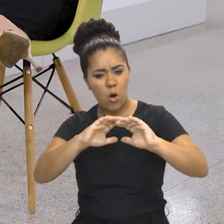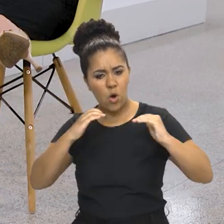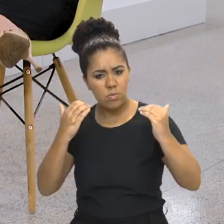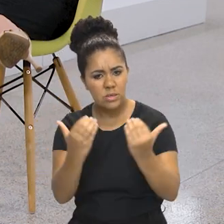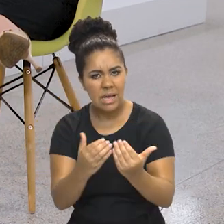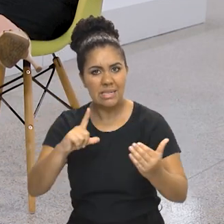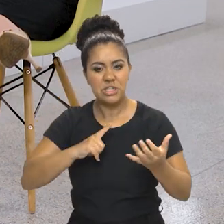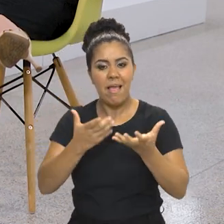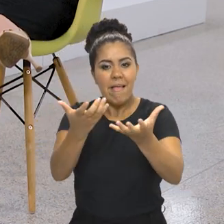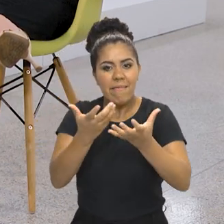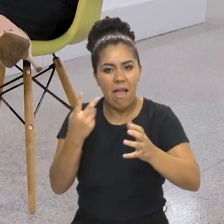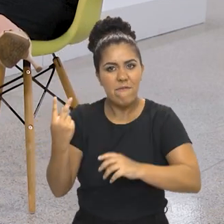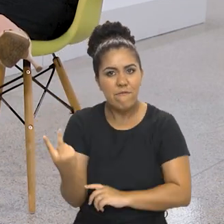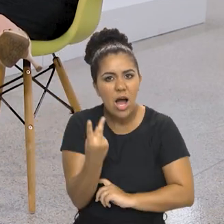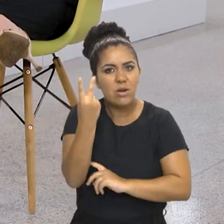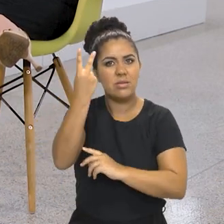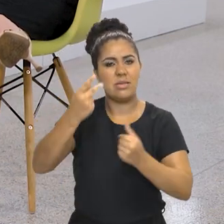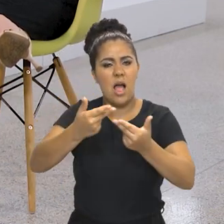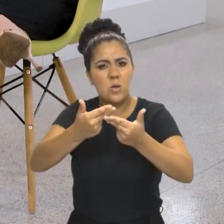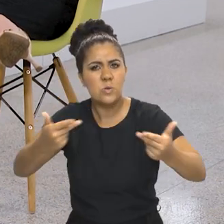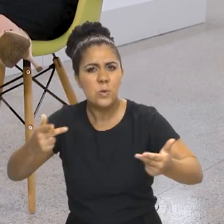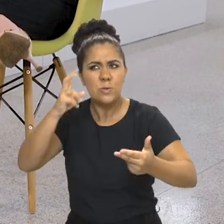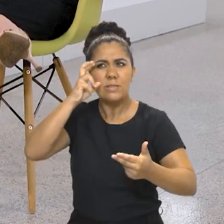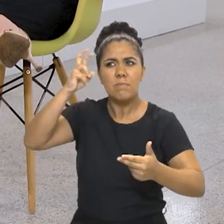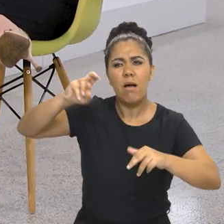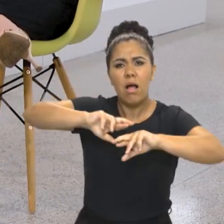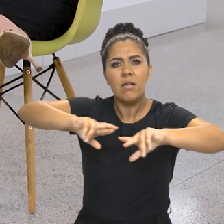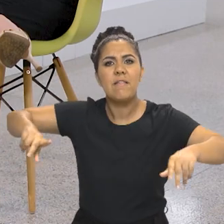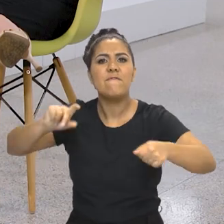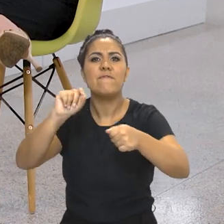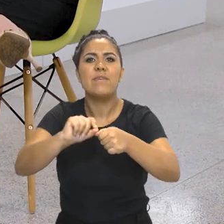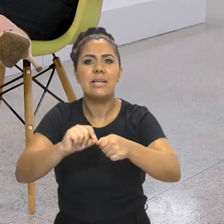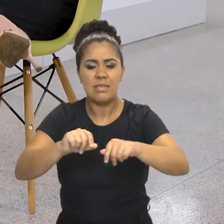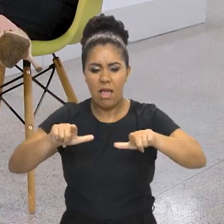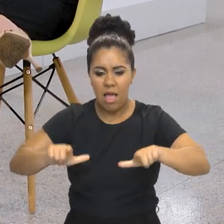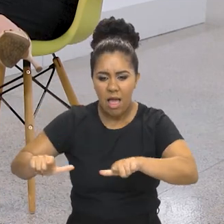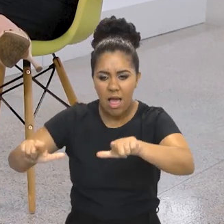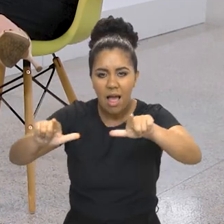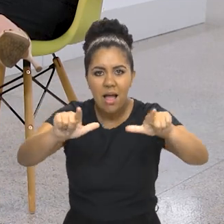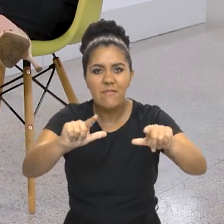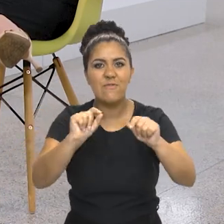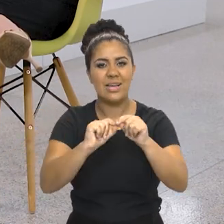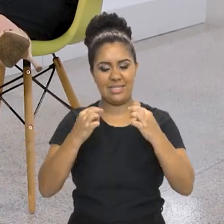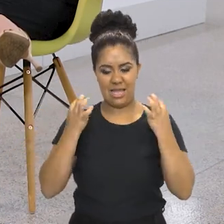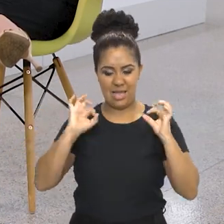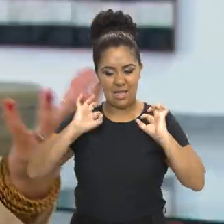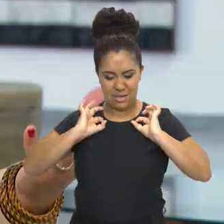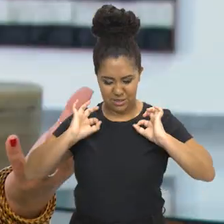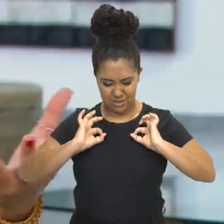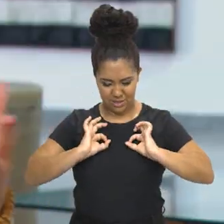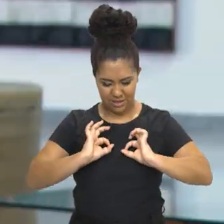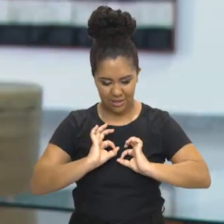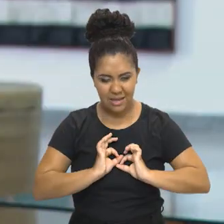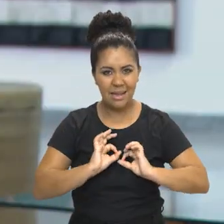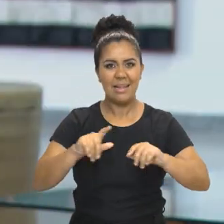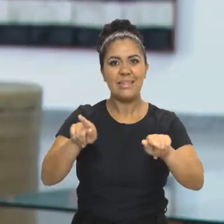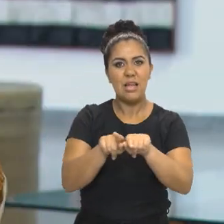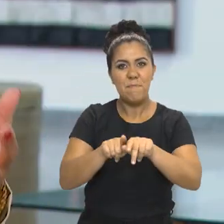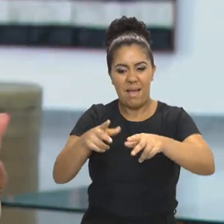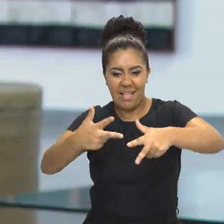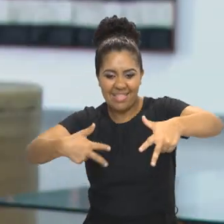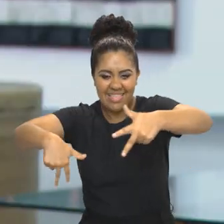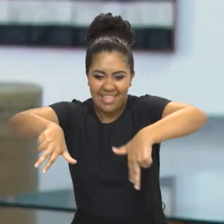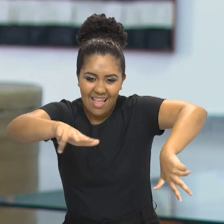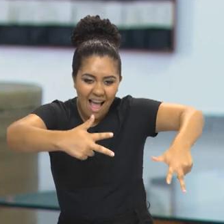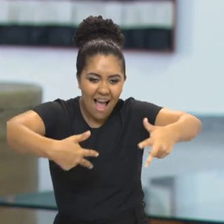quer valorizar os seus saberes, os seus modos de fazer, fazer cerâmica, fazer colares, uma dança, um tipo